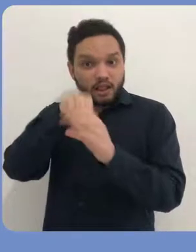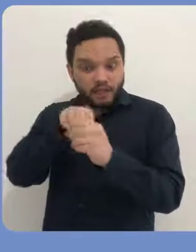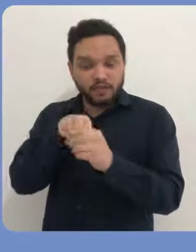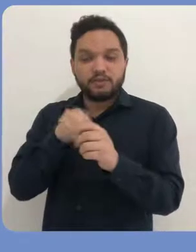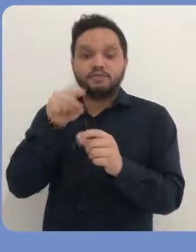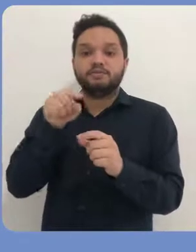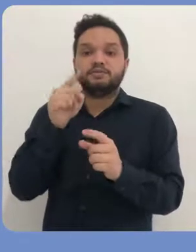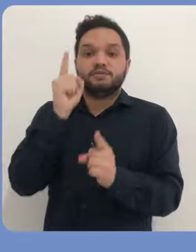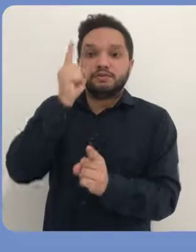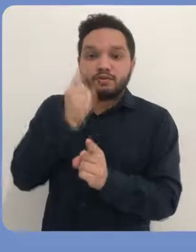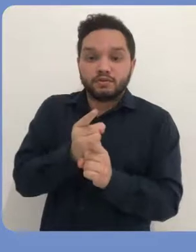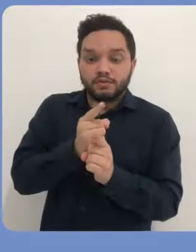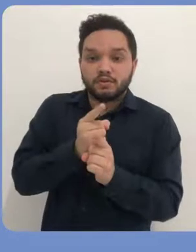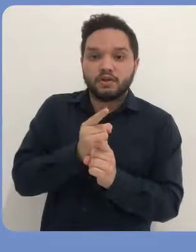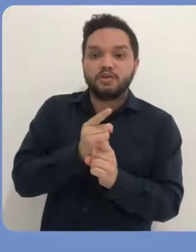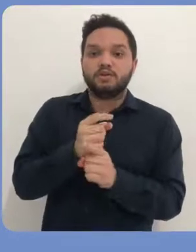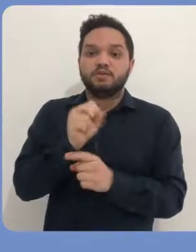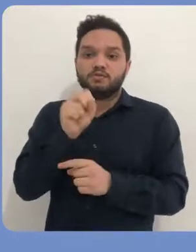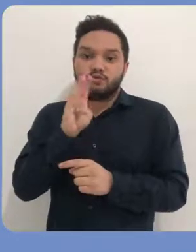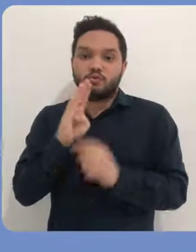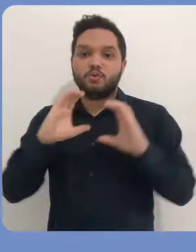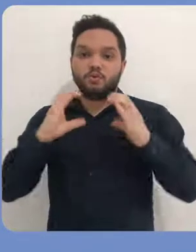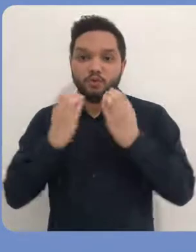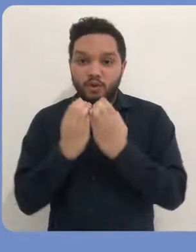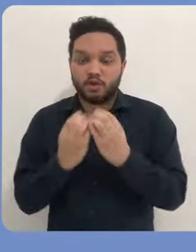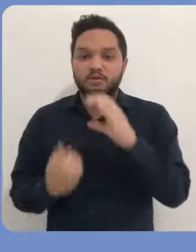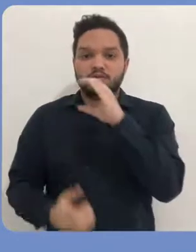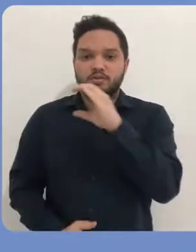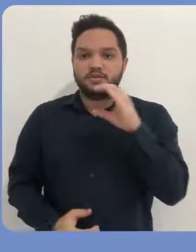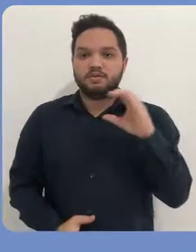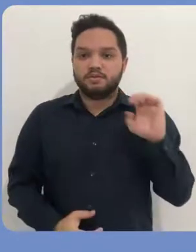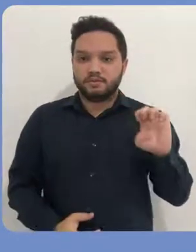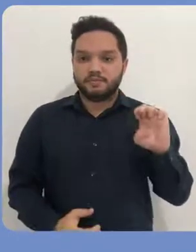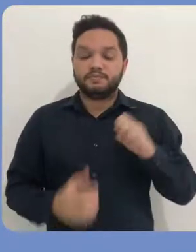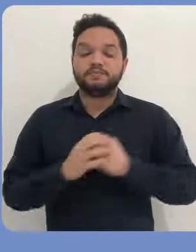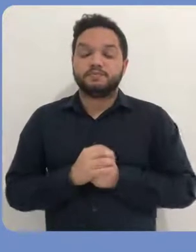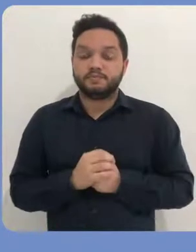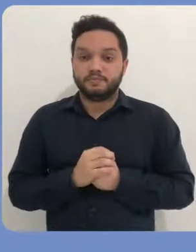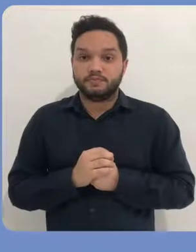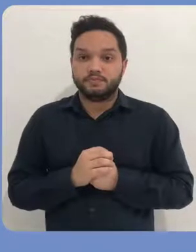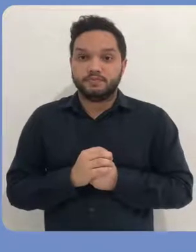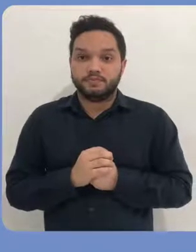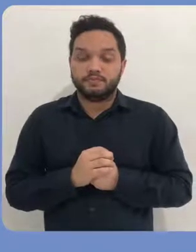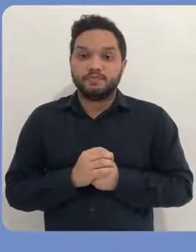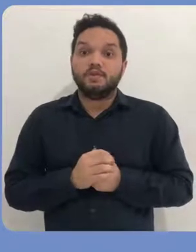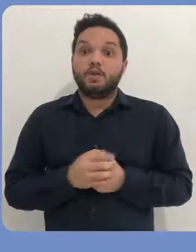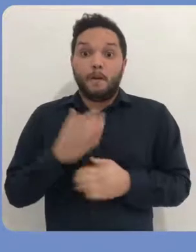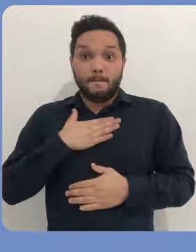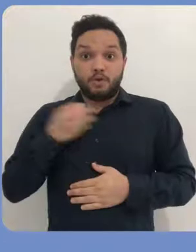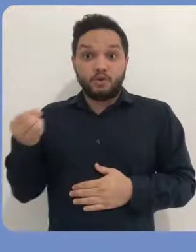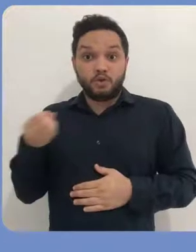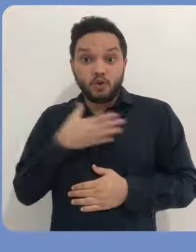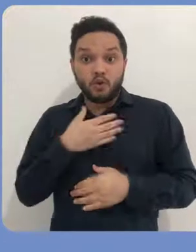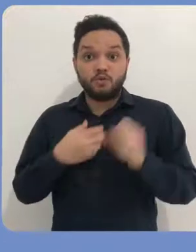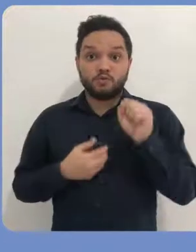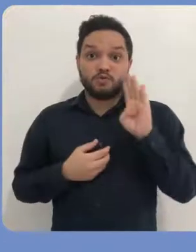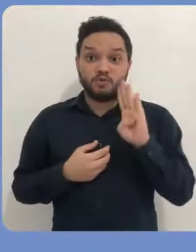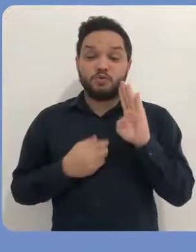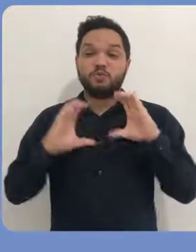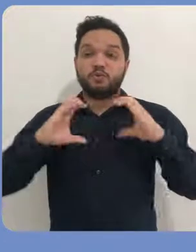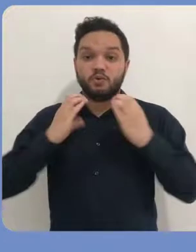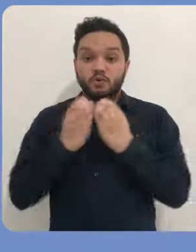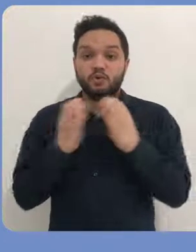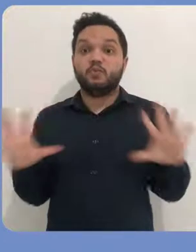Campus Florianópolis eu vou localizar, então, a subcomunidade CCE. Então, eu quero que essa minha nova subcomunidade